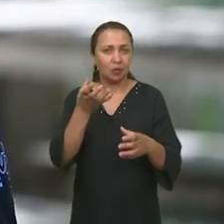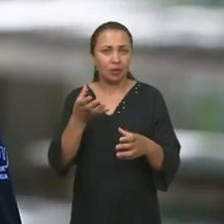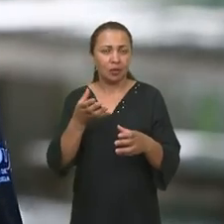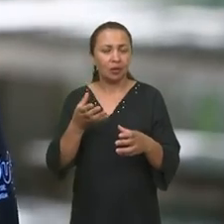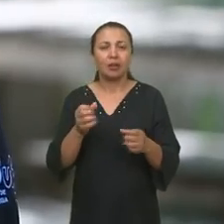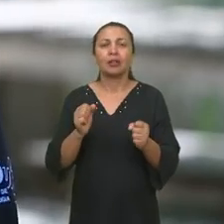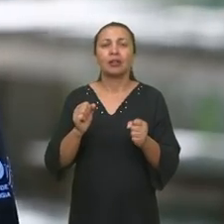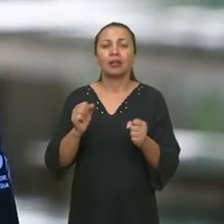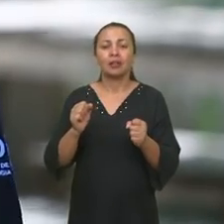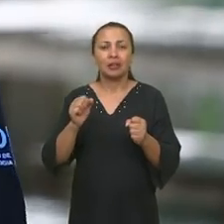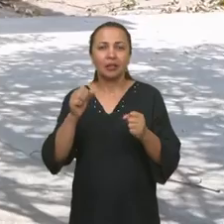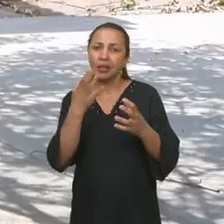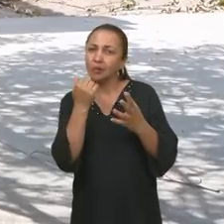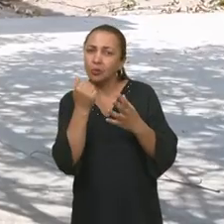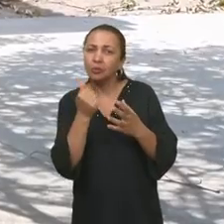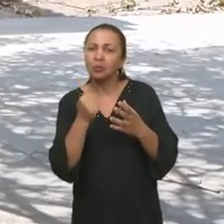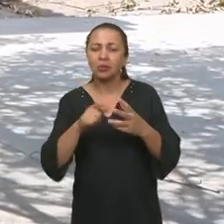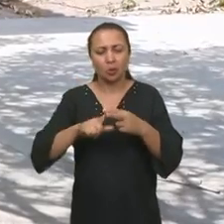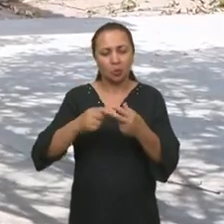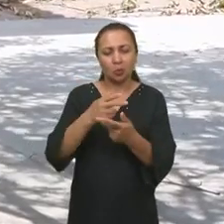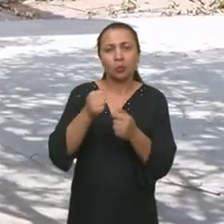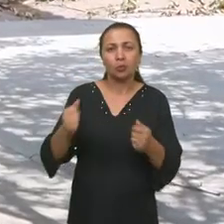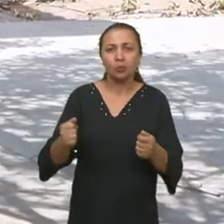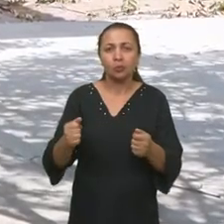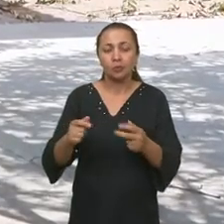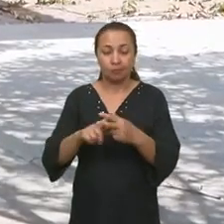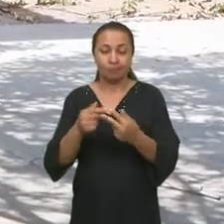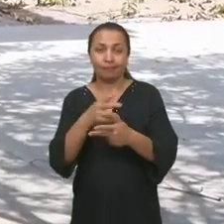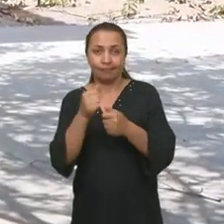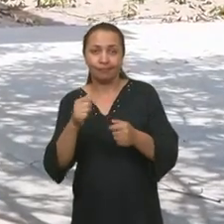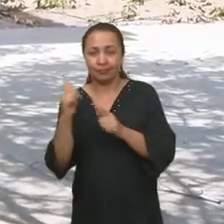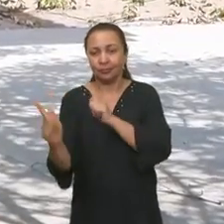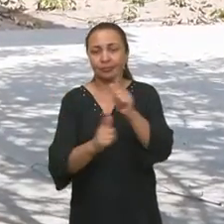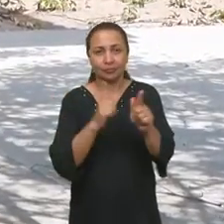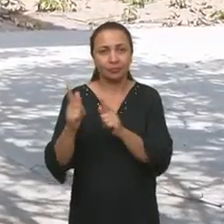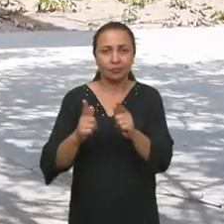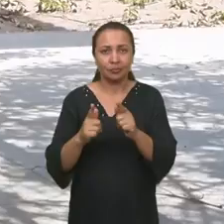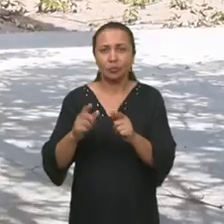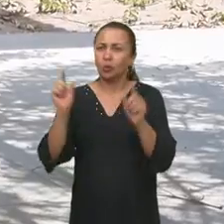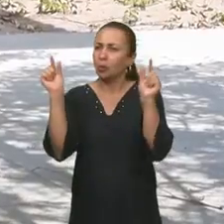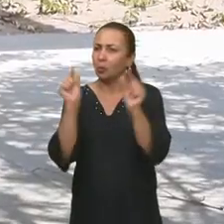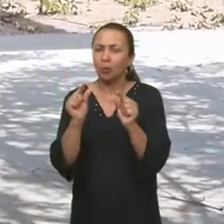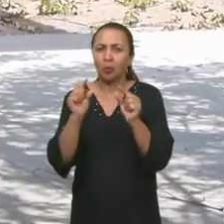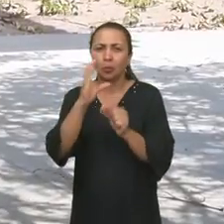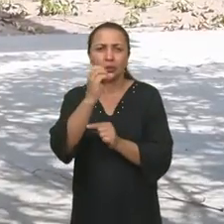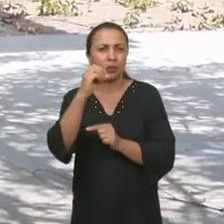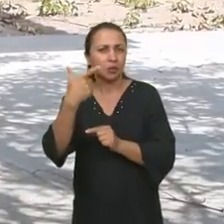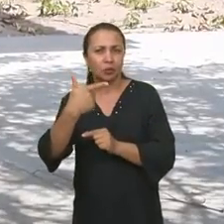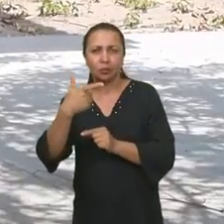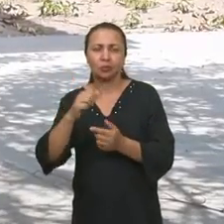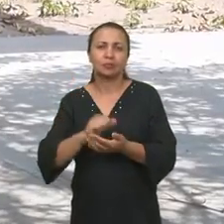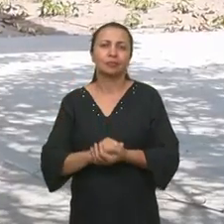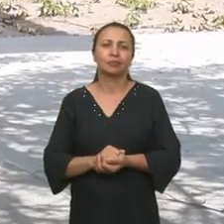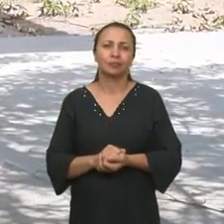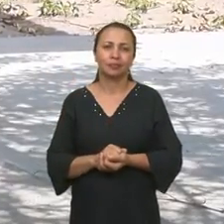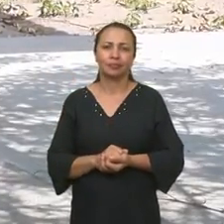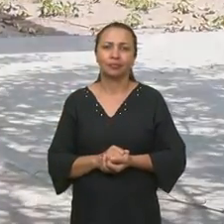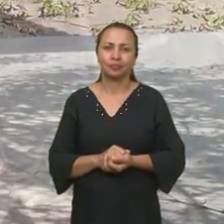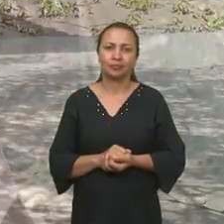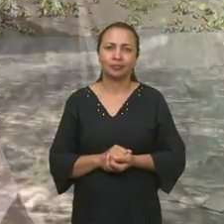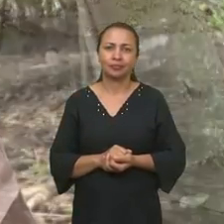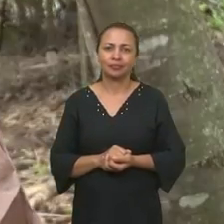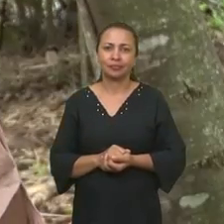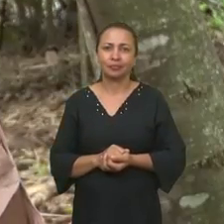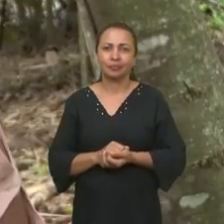que quer que os alimentos sejam produzidos, os produtos sejam gerados com a menor emissão possível de gases de efeito